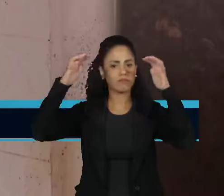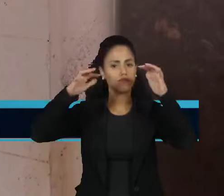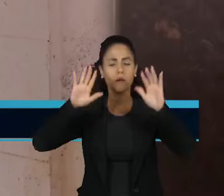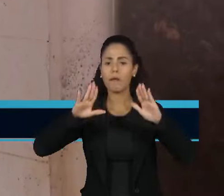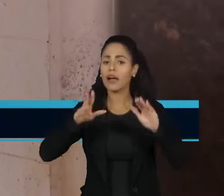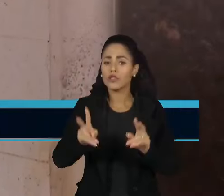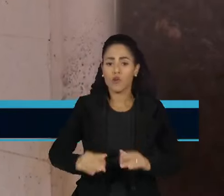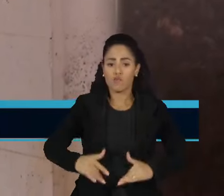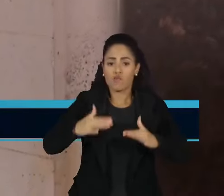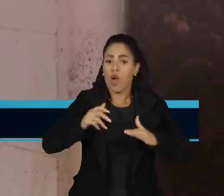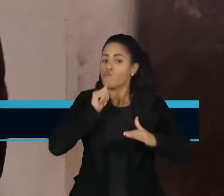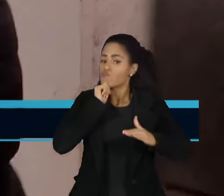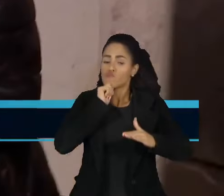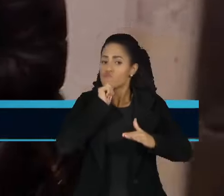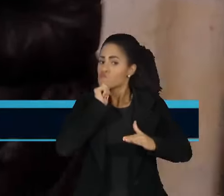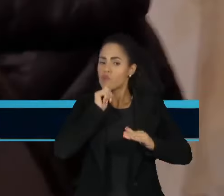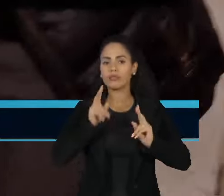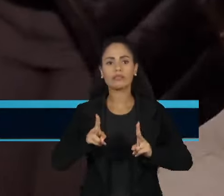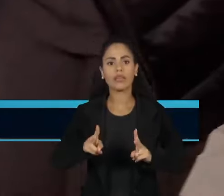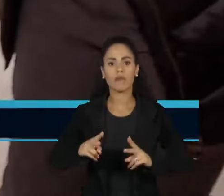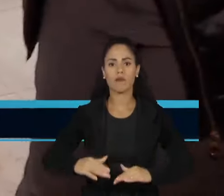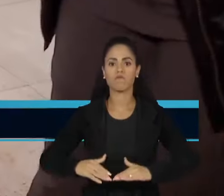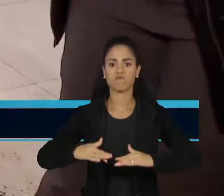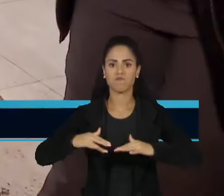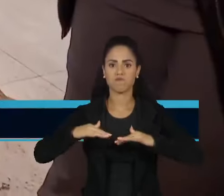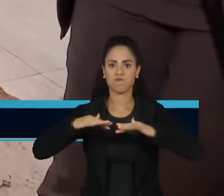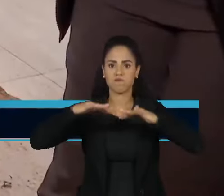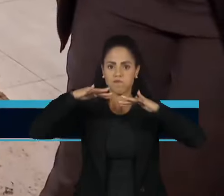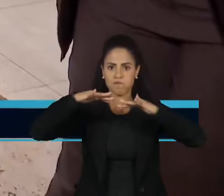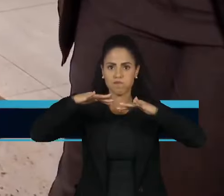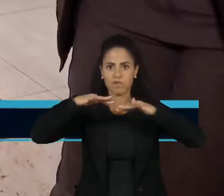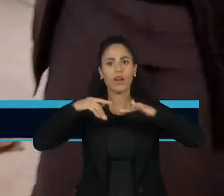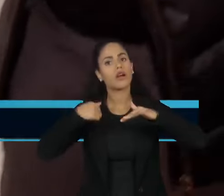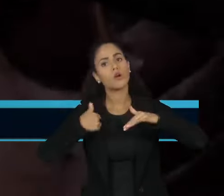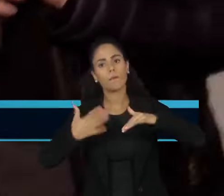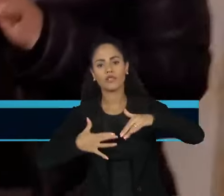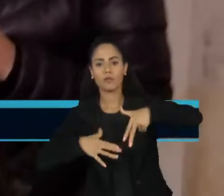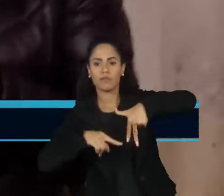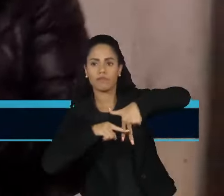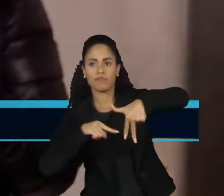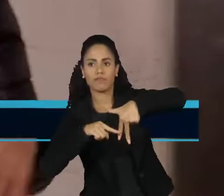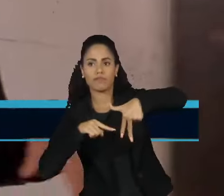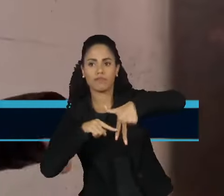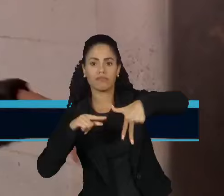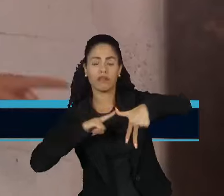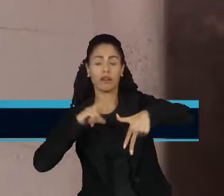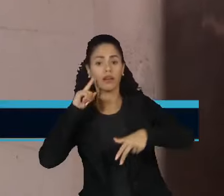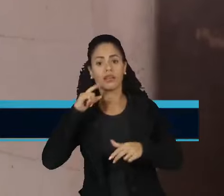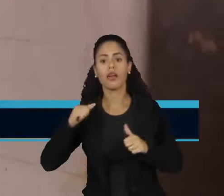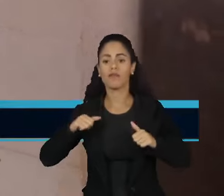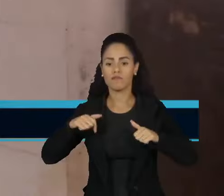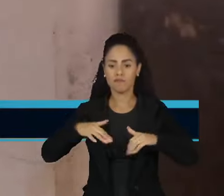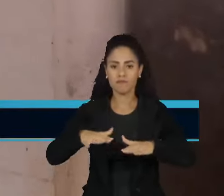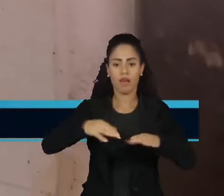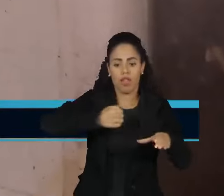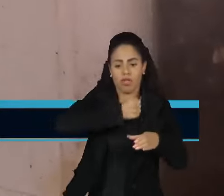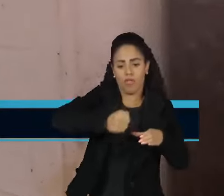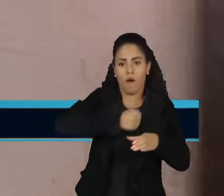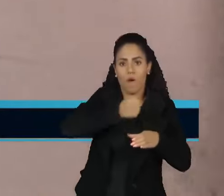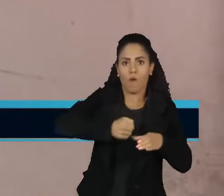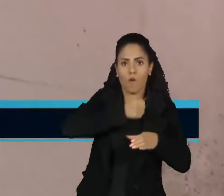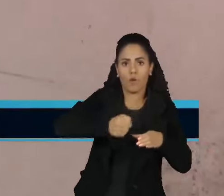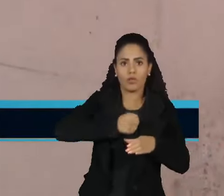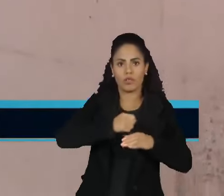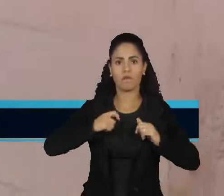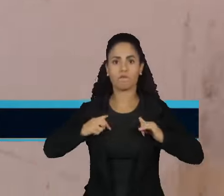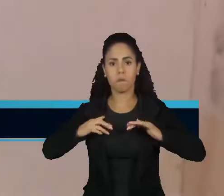até agora. A água atingiu até essa marca aqui na parede. Invadiu a cozinha, arrancou